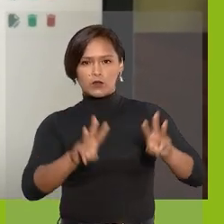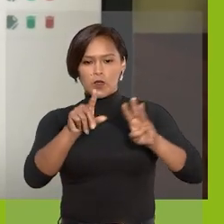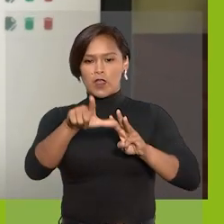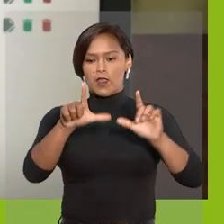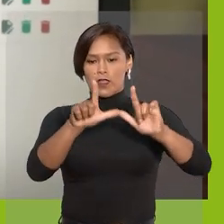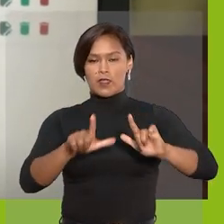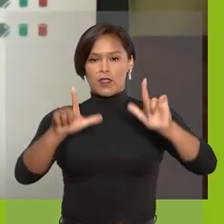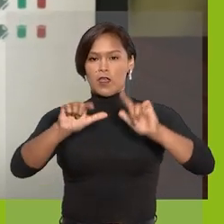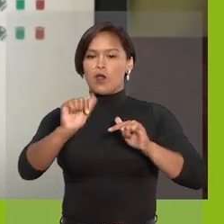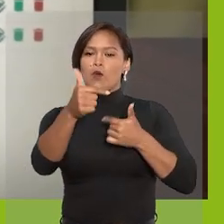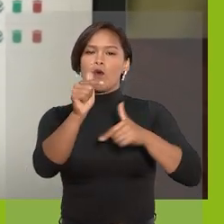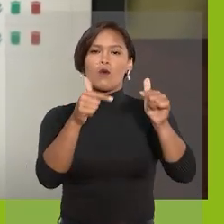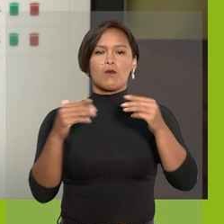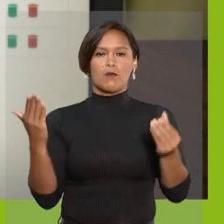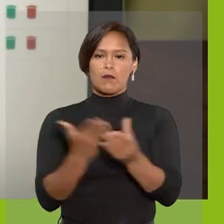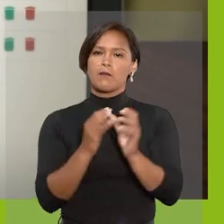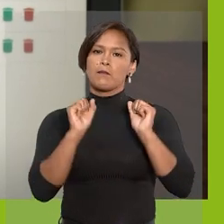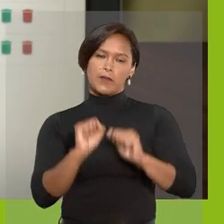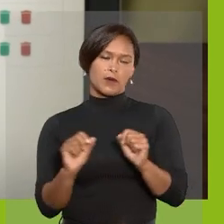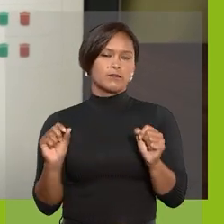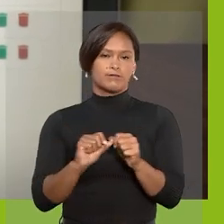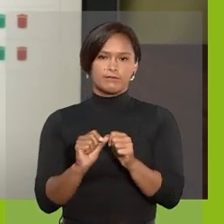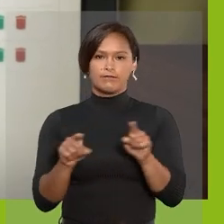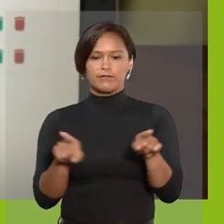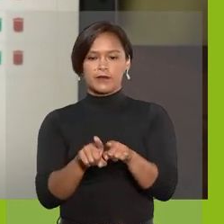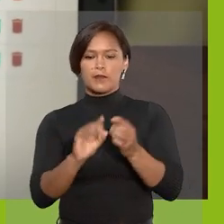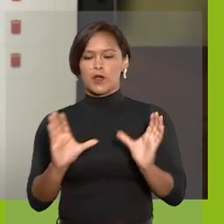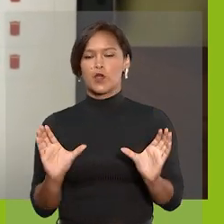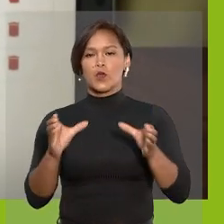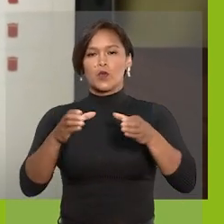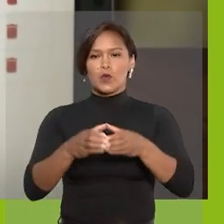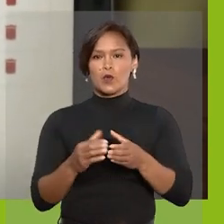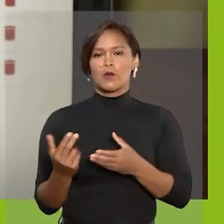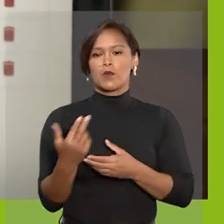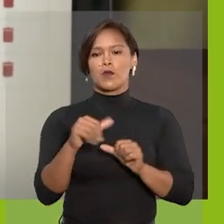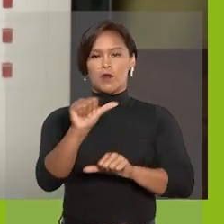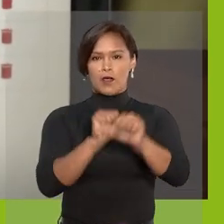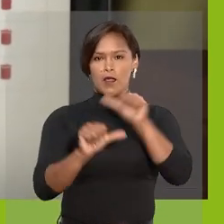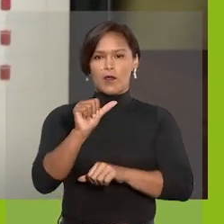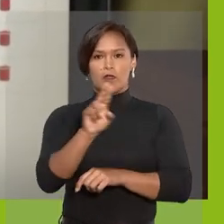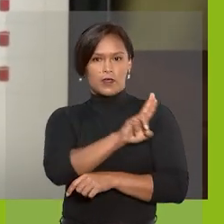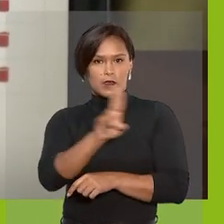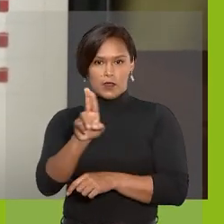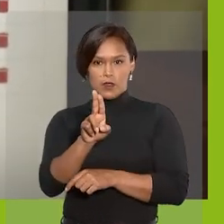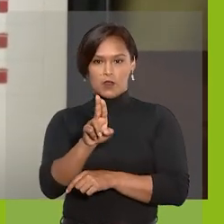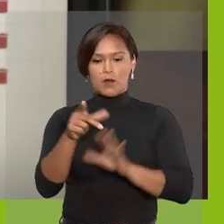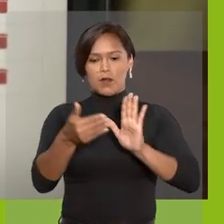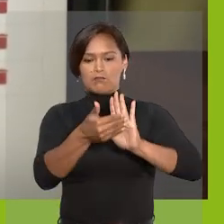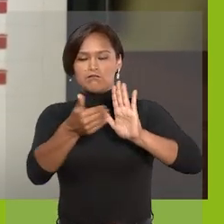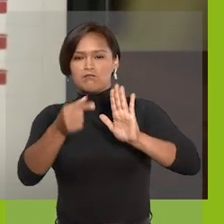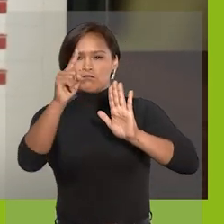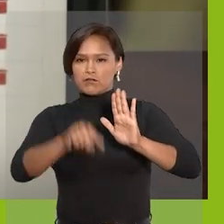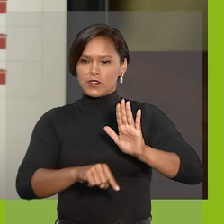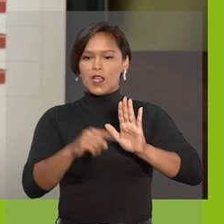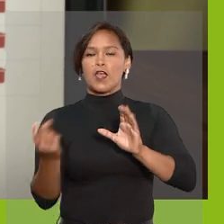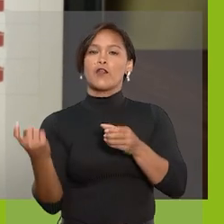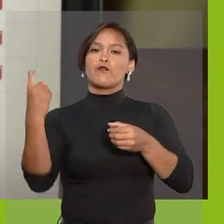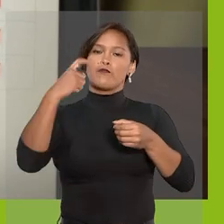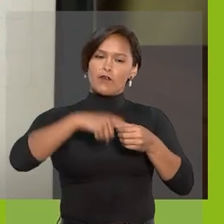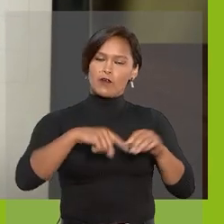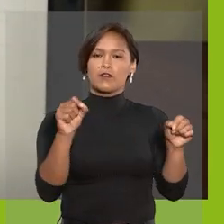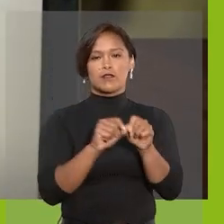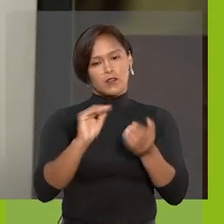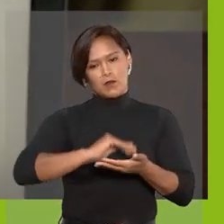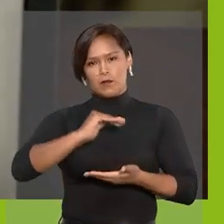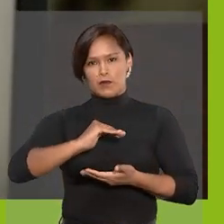coluna, outras ações podem ser realizadas em um grupo como Alterar o nome, Desativar e Reativar o grupo